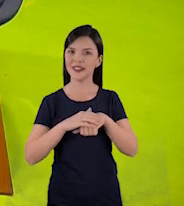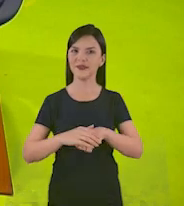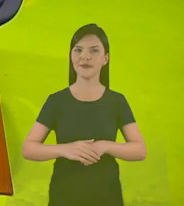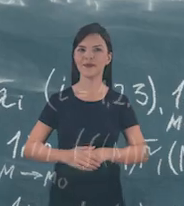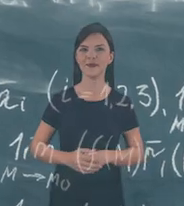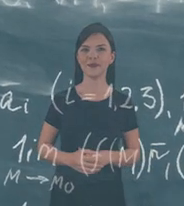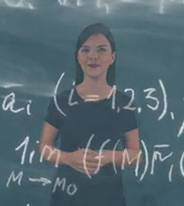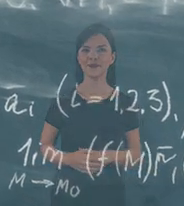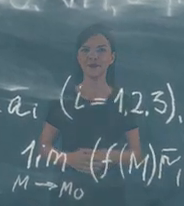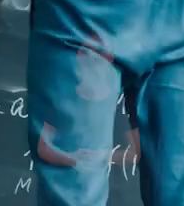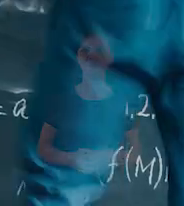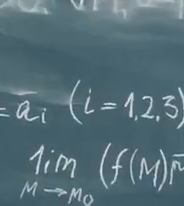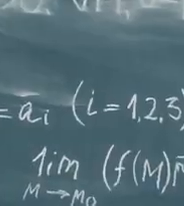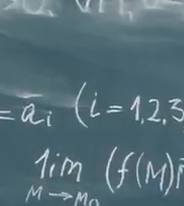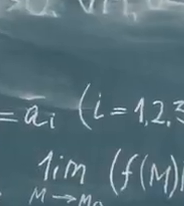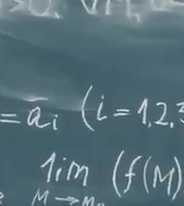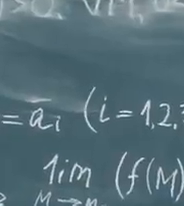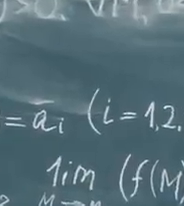esse bate-papo?